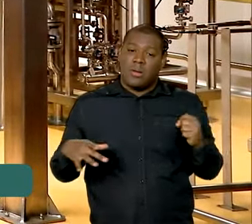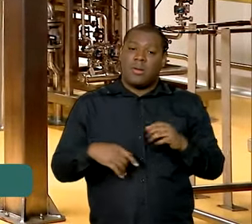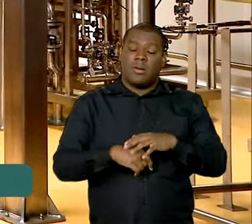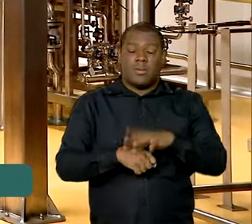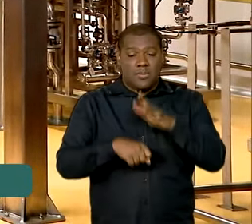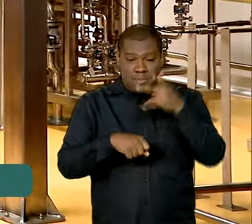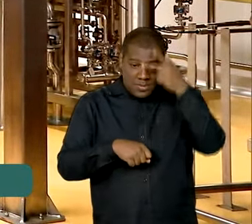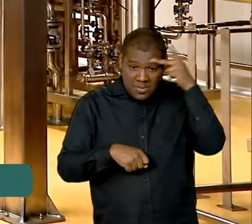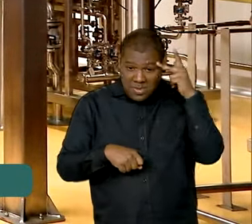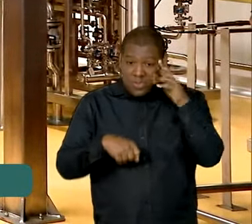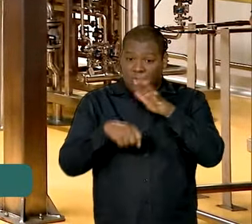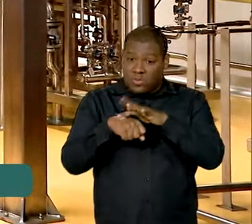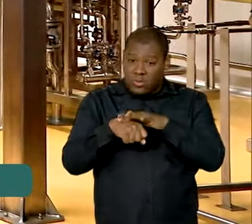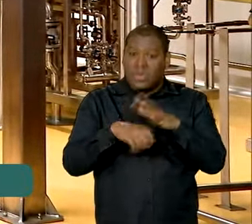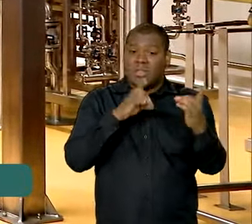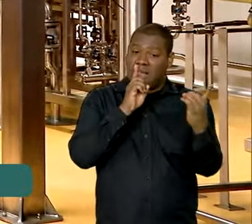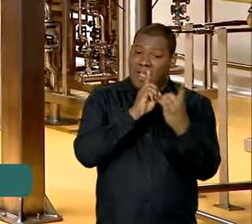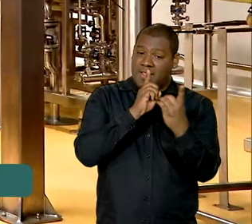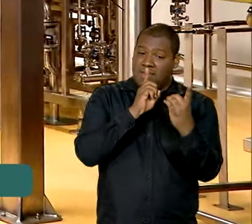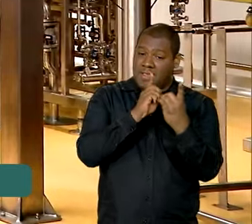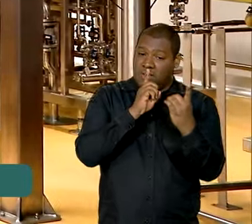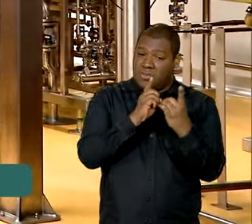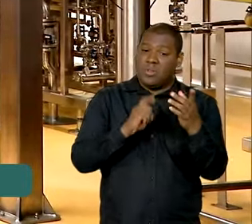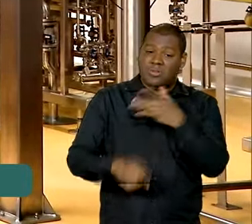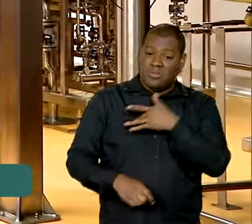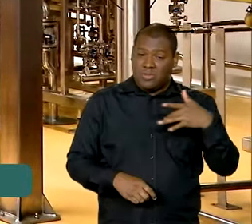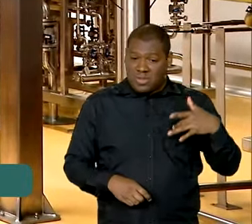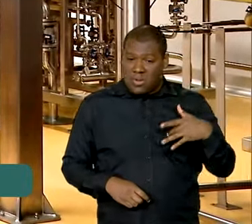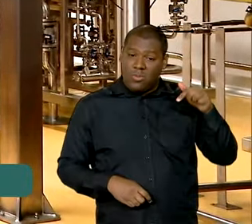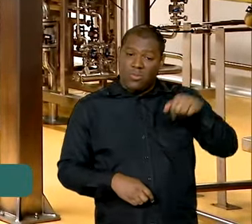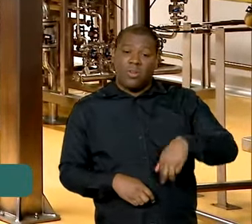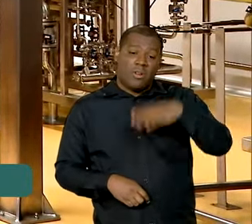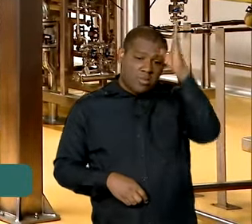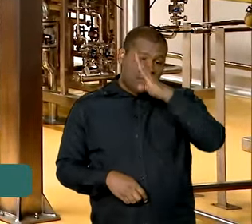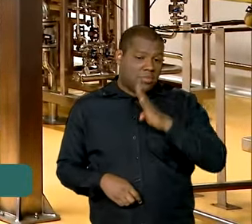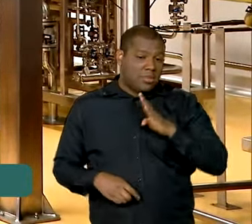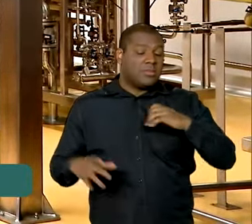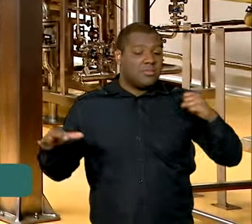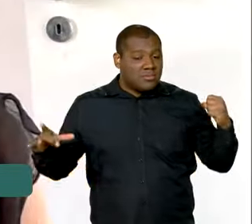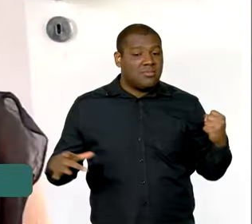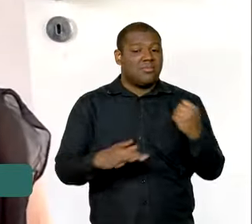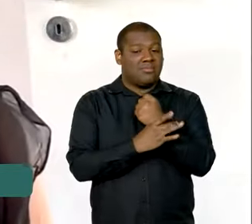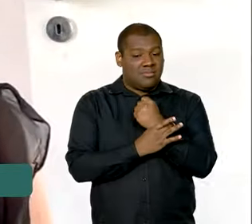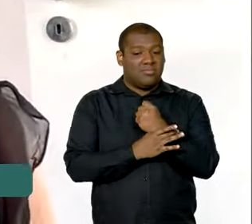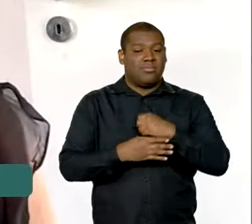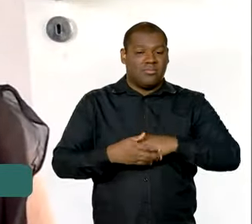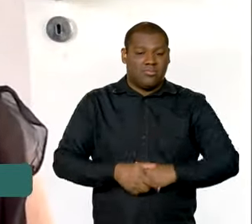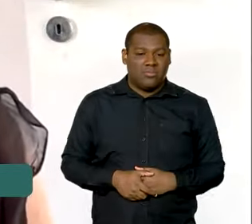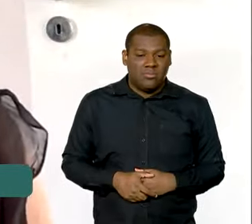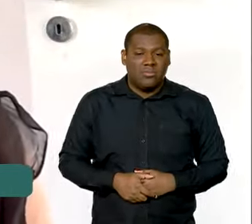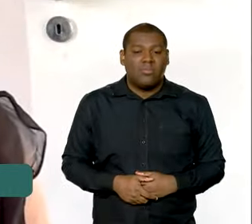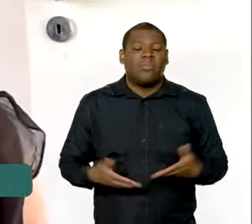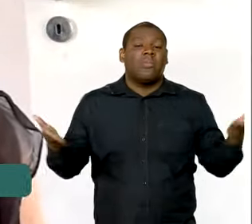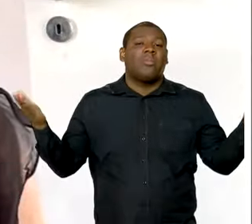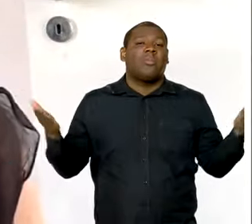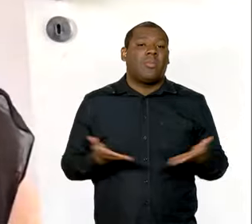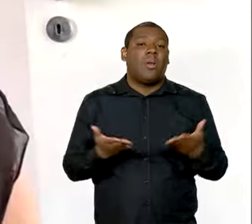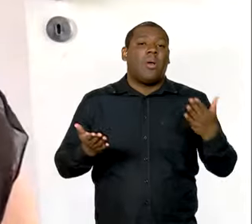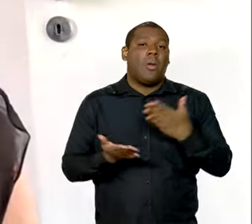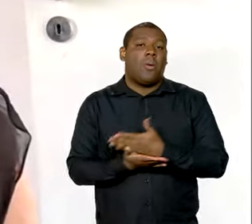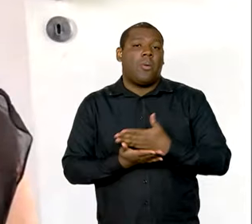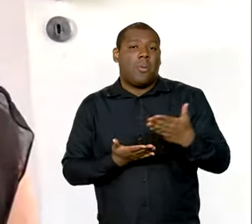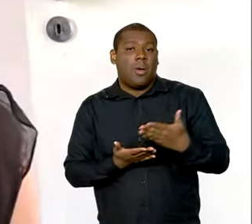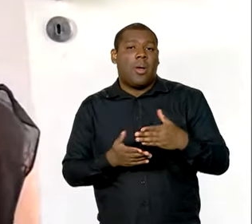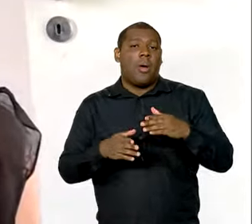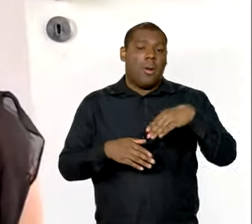nas mãos de outros países, vai passar a estar na mão do Brasil. A partir de agora, gente vai ter uma autonomia, uma